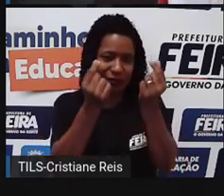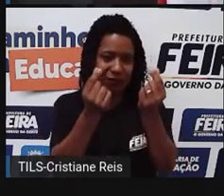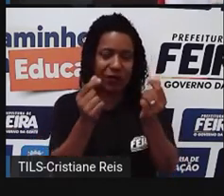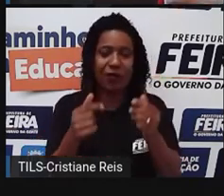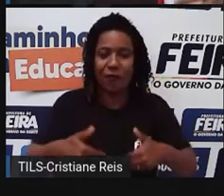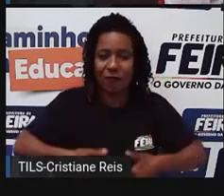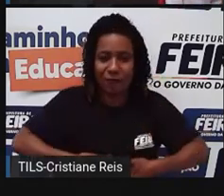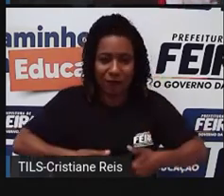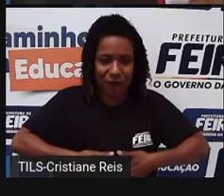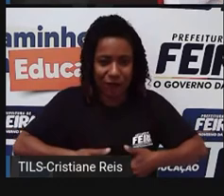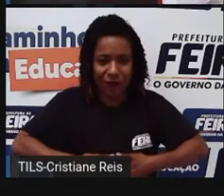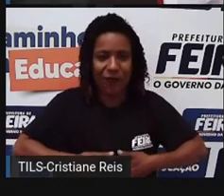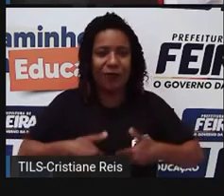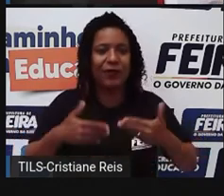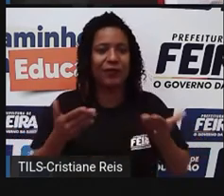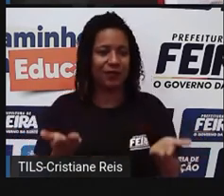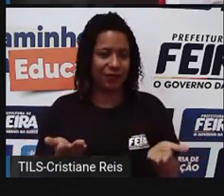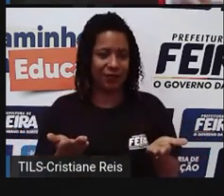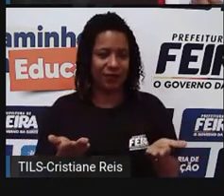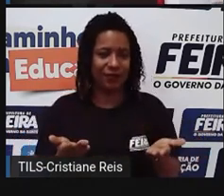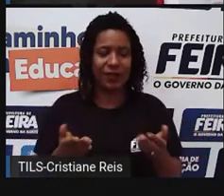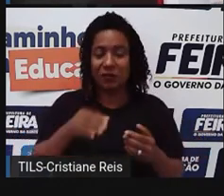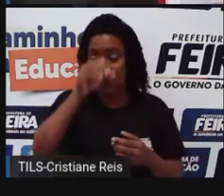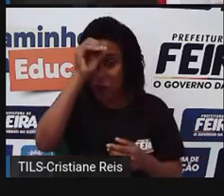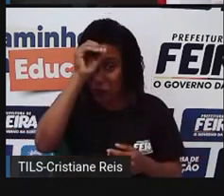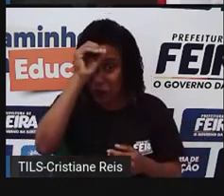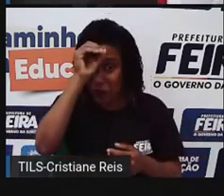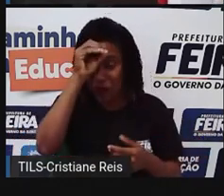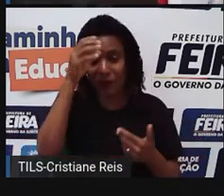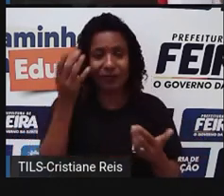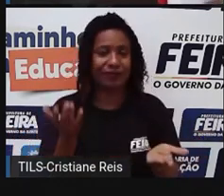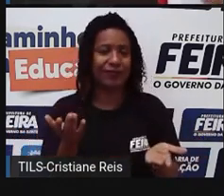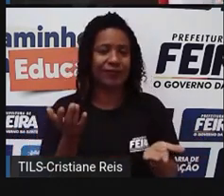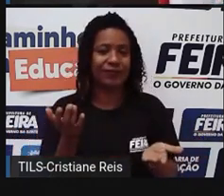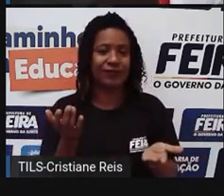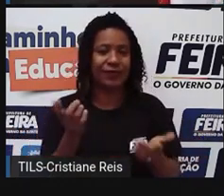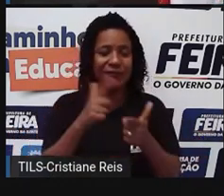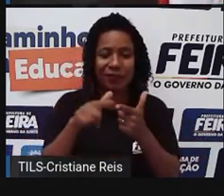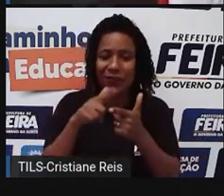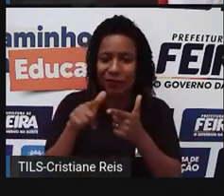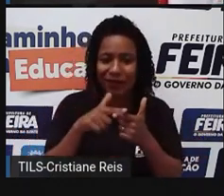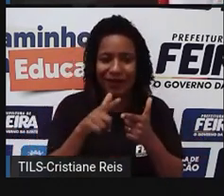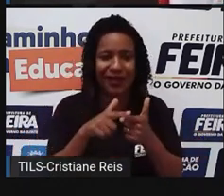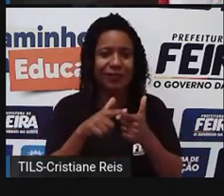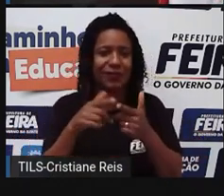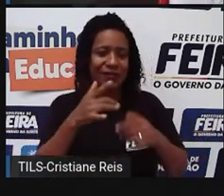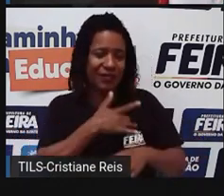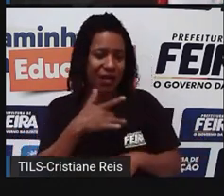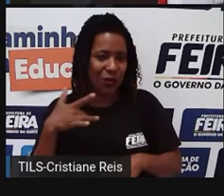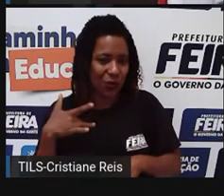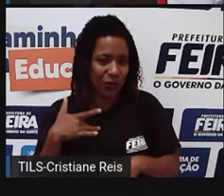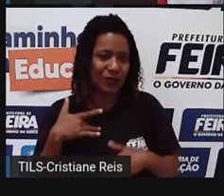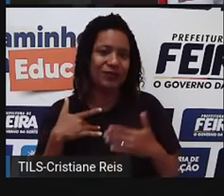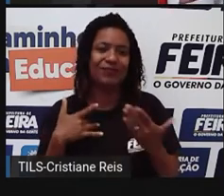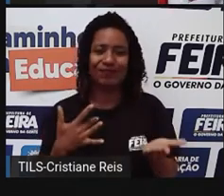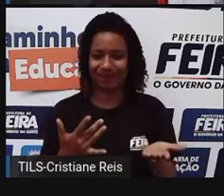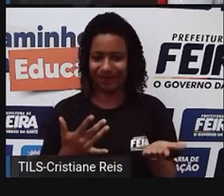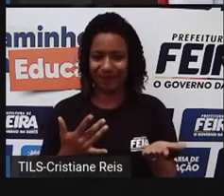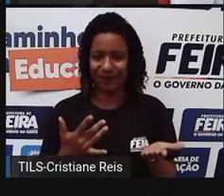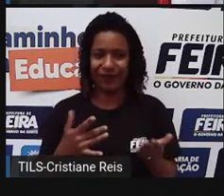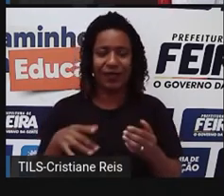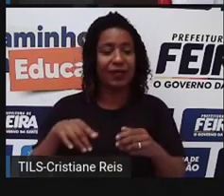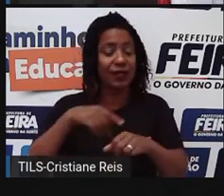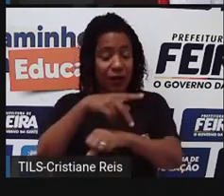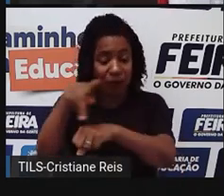fome, problemas de, de analfabetismo, problemas relacionados à saúde, então eles têm um